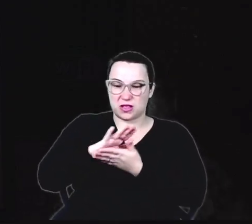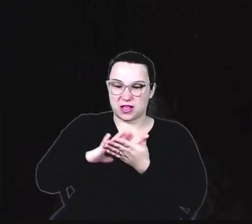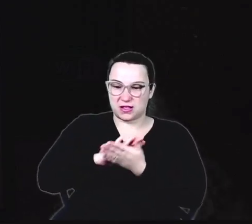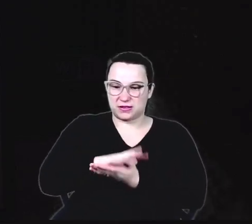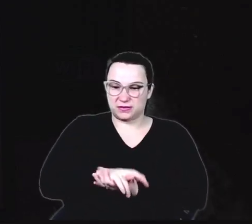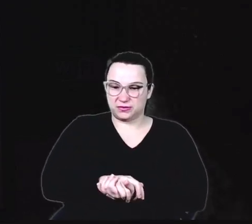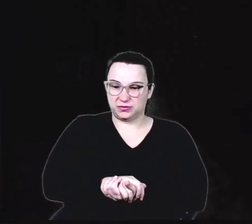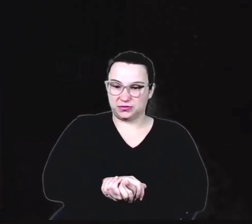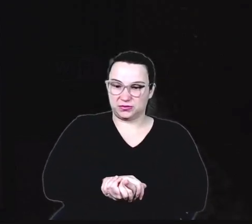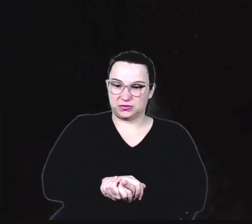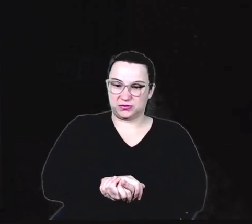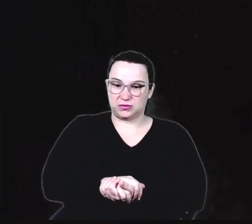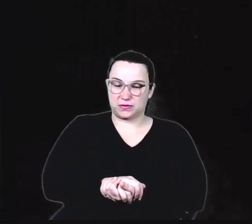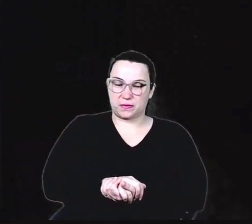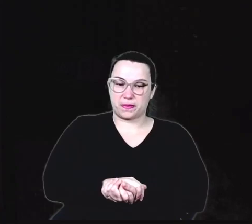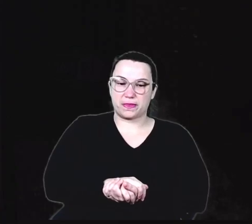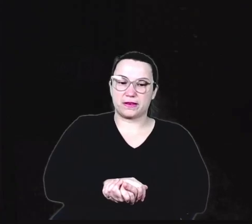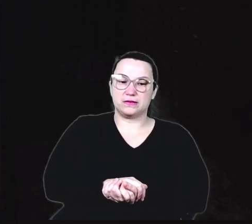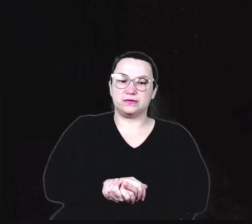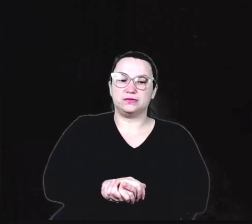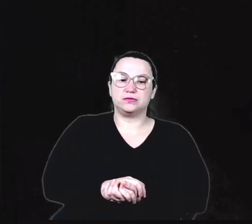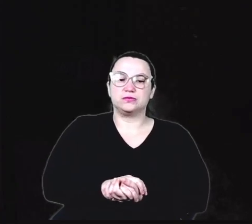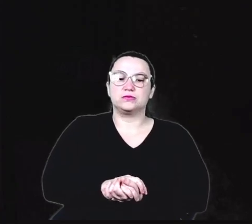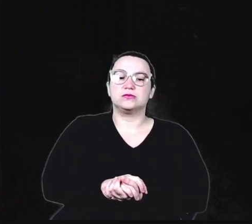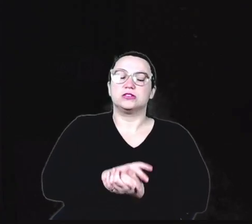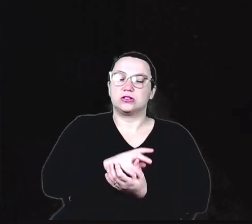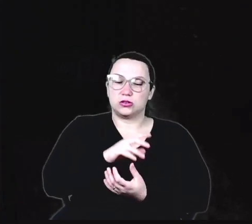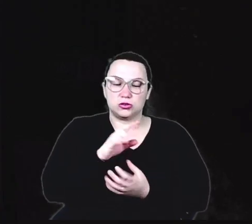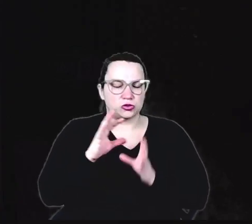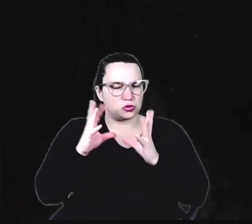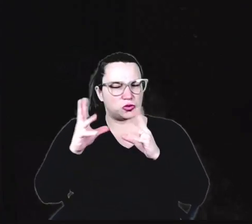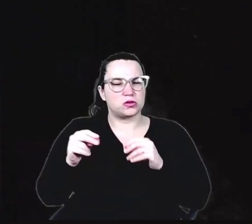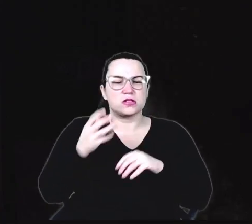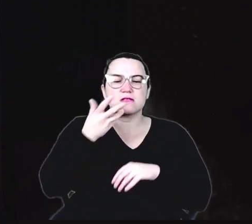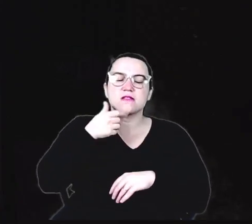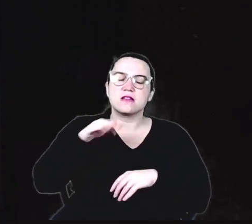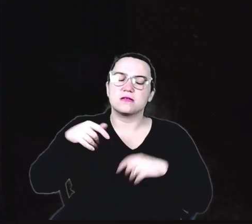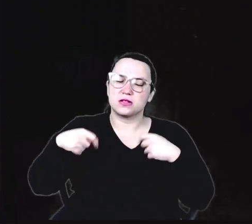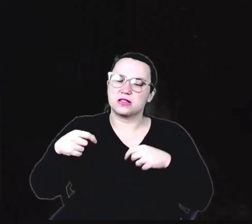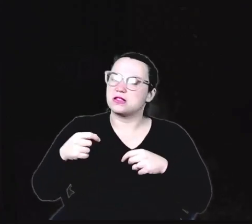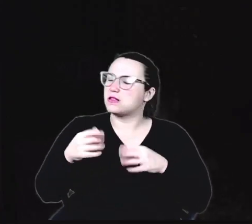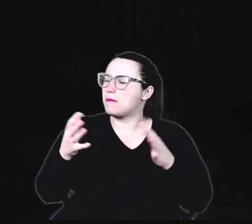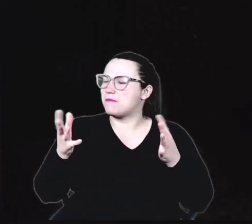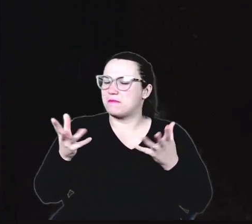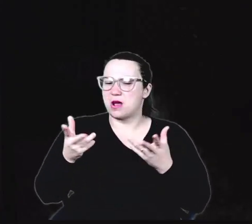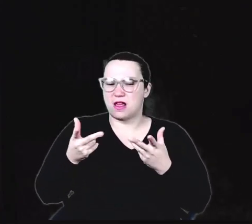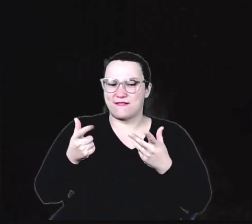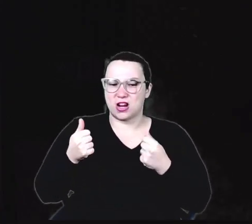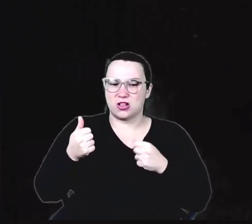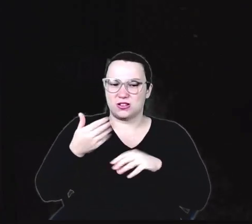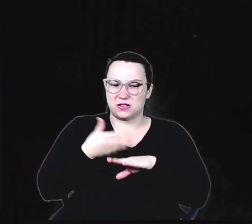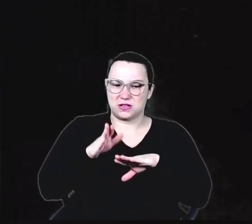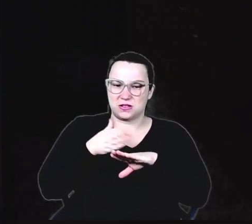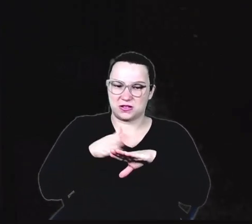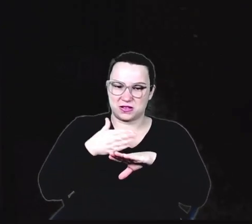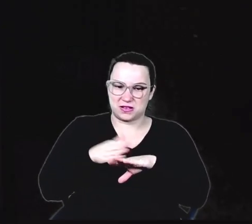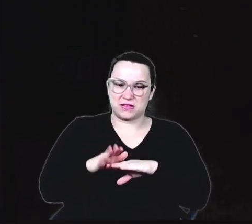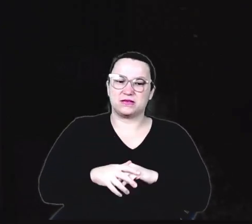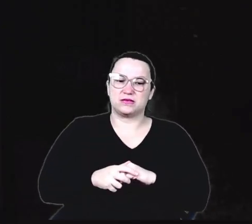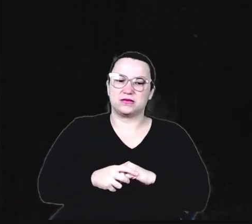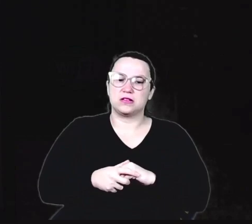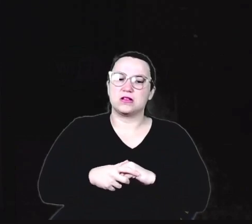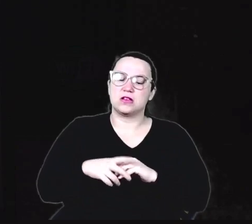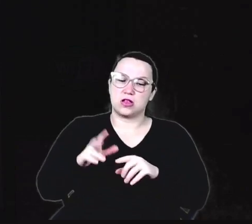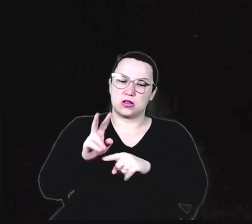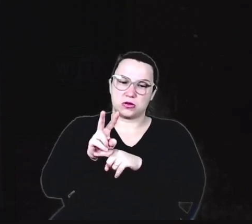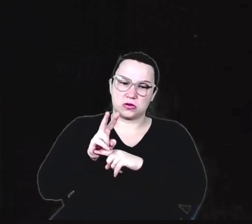musculatura para as crianças que apresentam hipotonia. Então, ela é um recurso maravilhoso. Eu tenho uma licença para poder